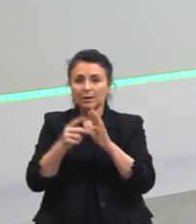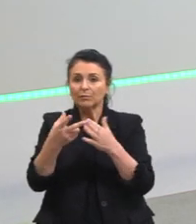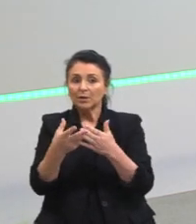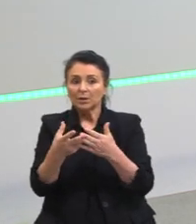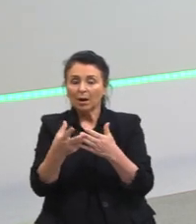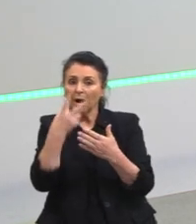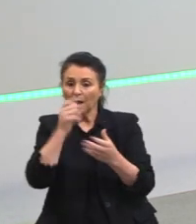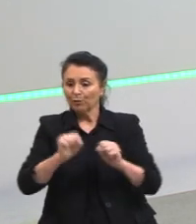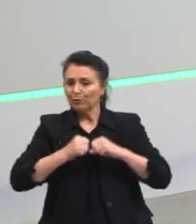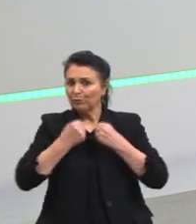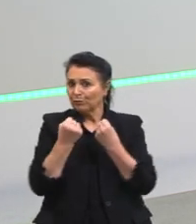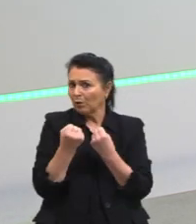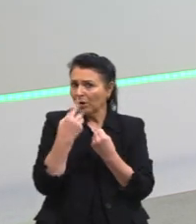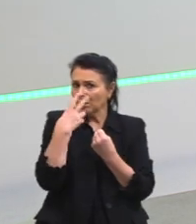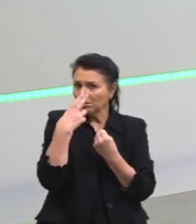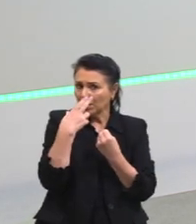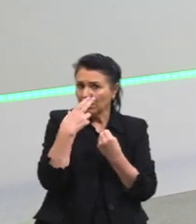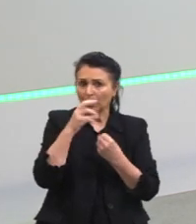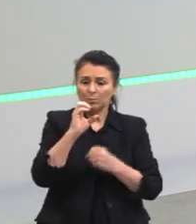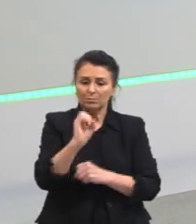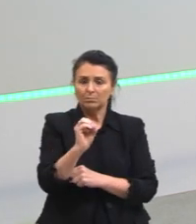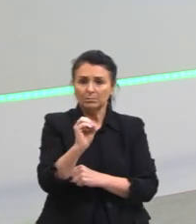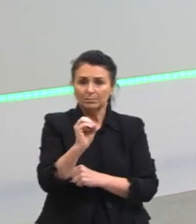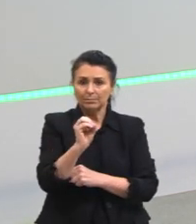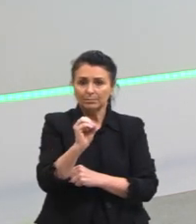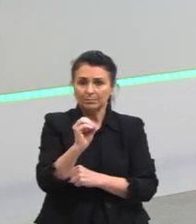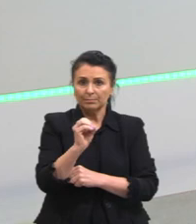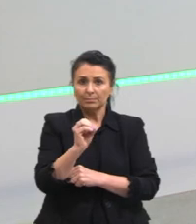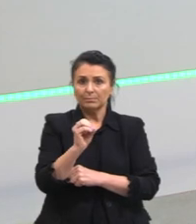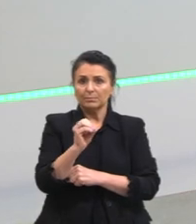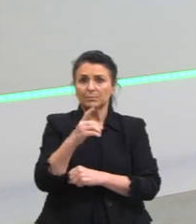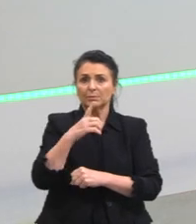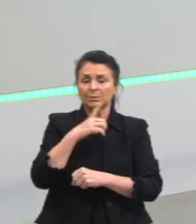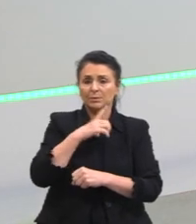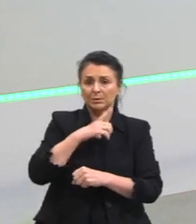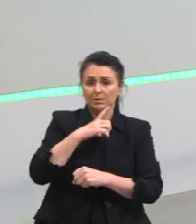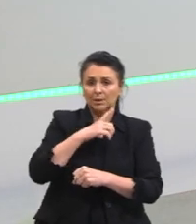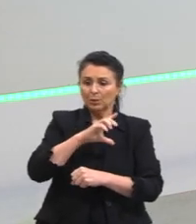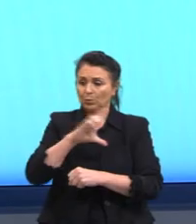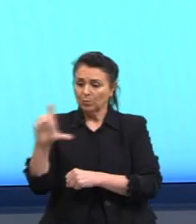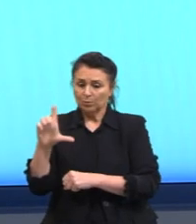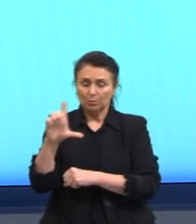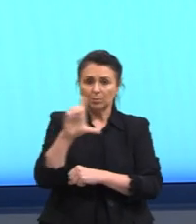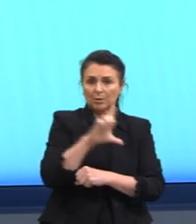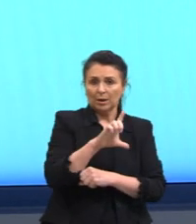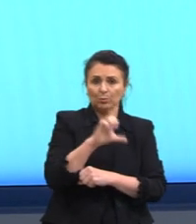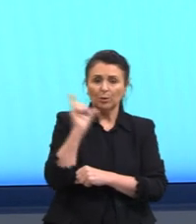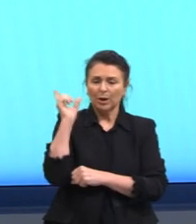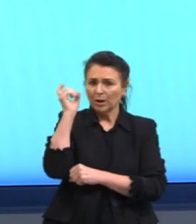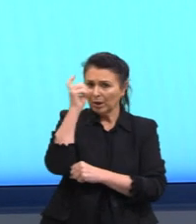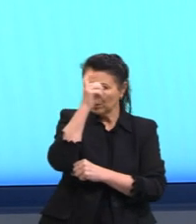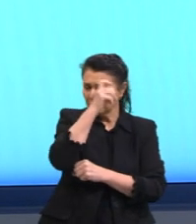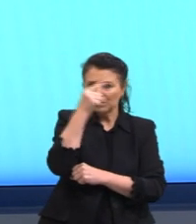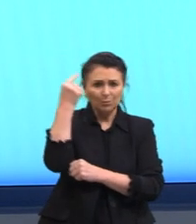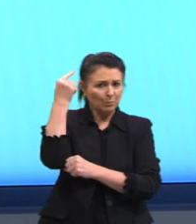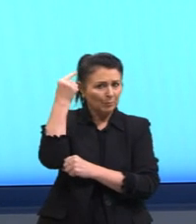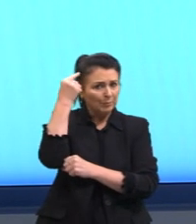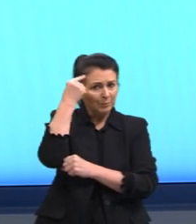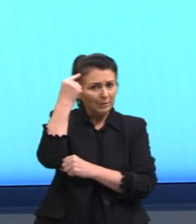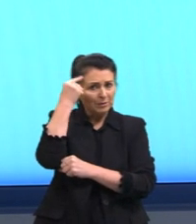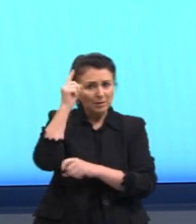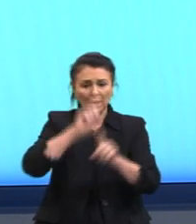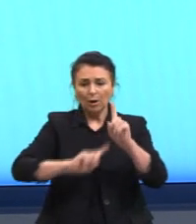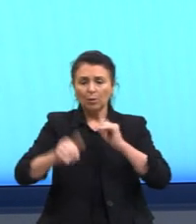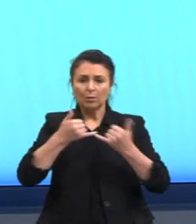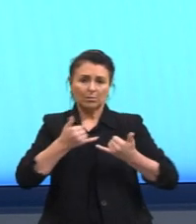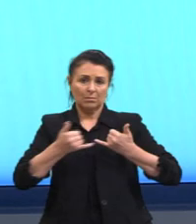zero. E como que faça, né? Que fique parado, tá? É um pouco difícil, né? De a gente pensar em alguns